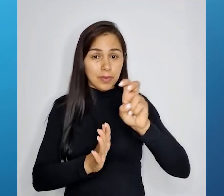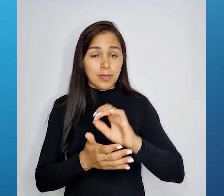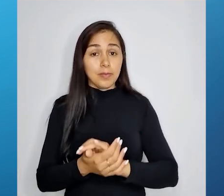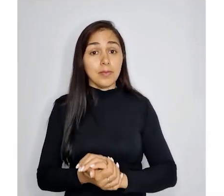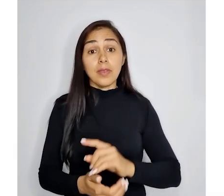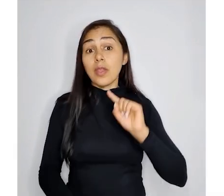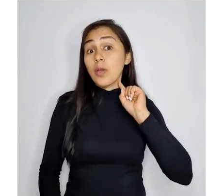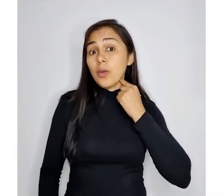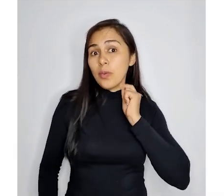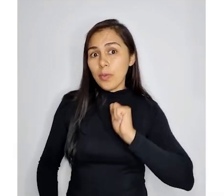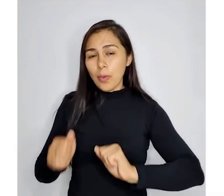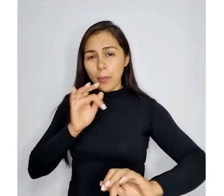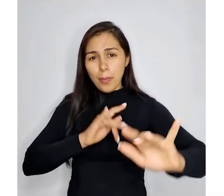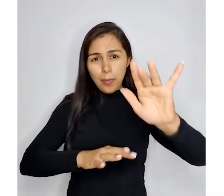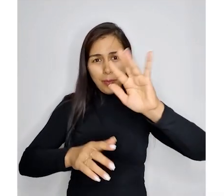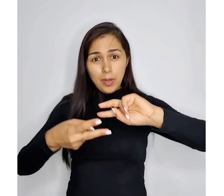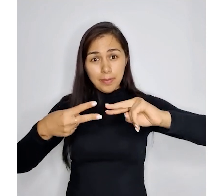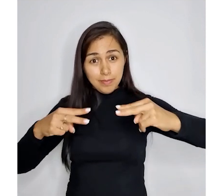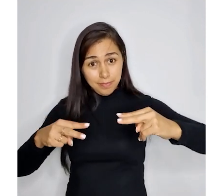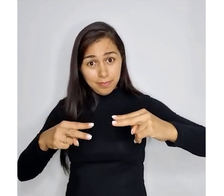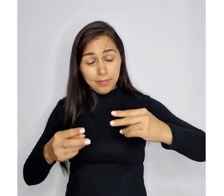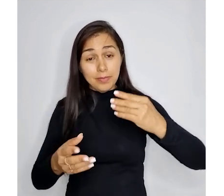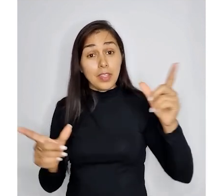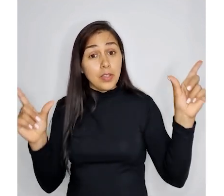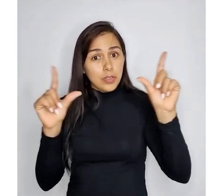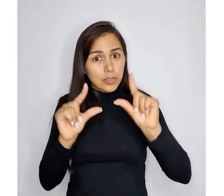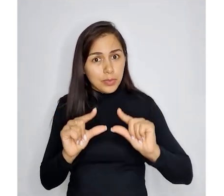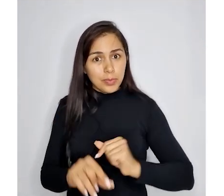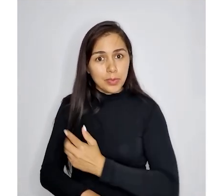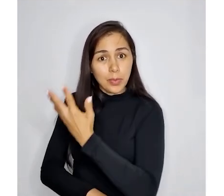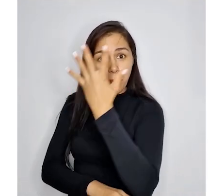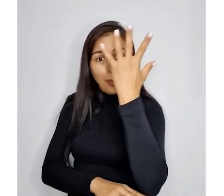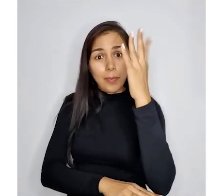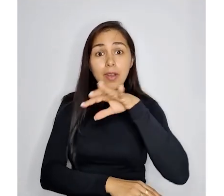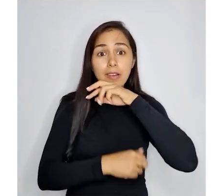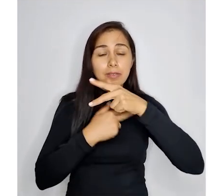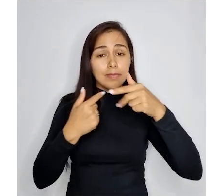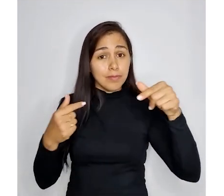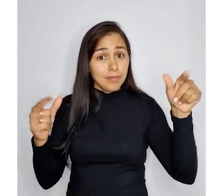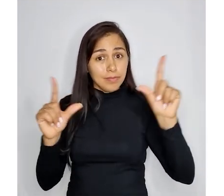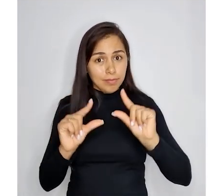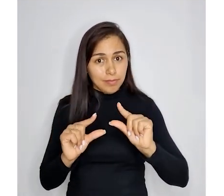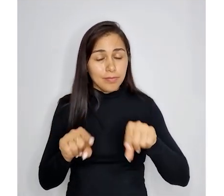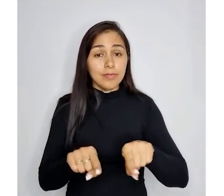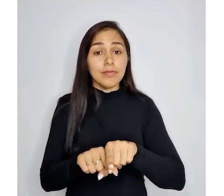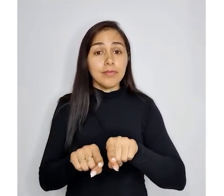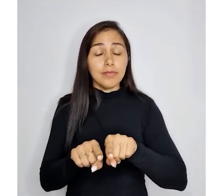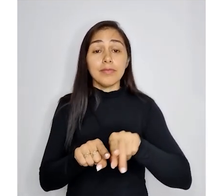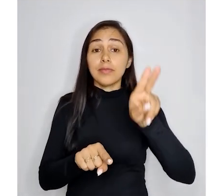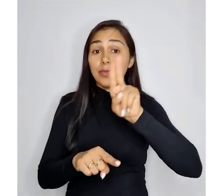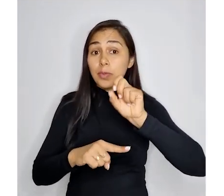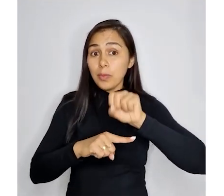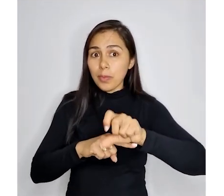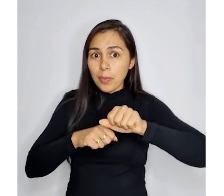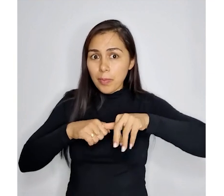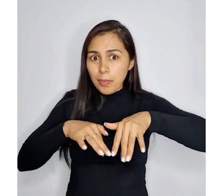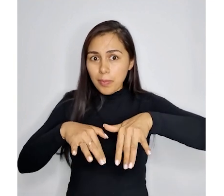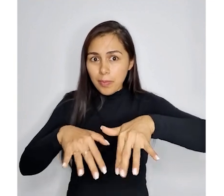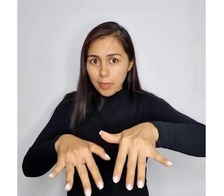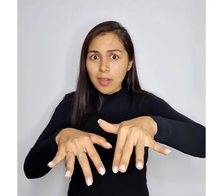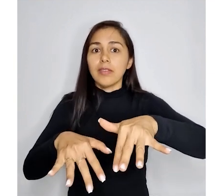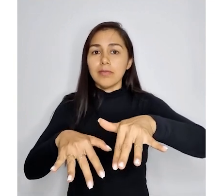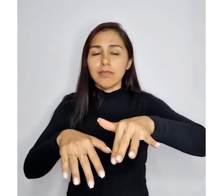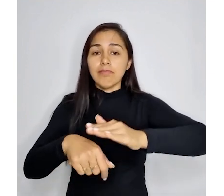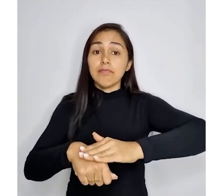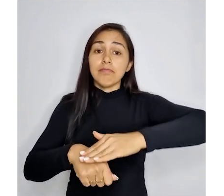5. A poluição genética, a perda de biodiversidade, o surgimento de ervas daninhas resistentes a herbicidas, o aumento